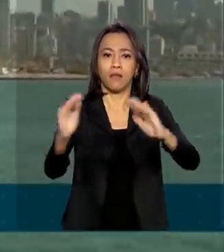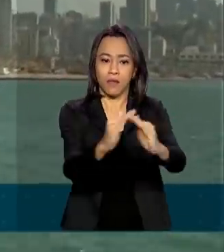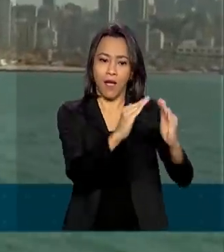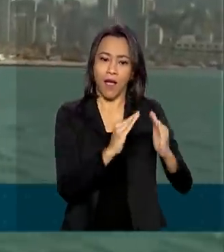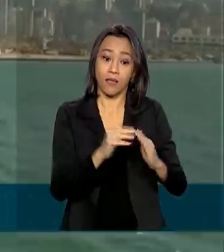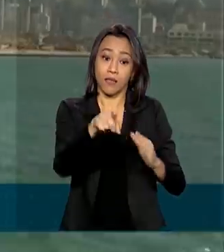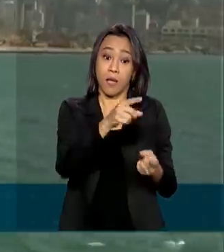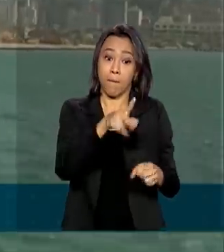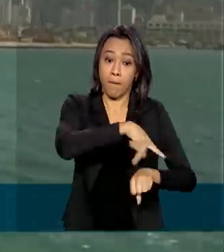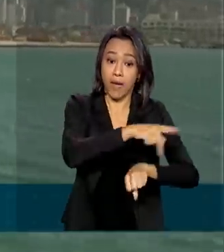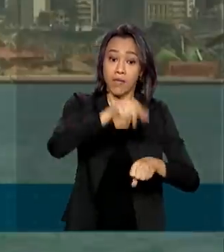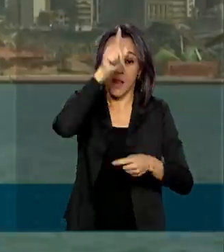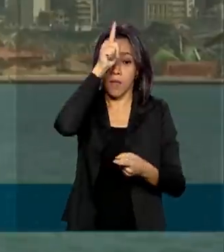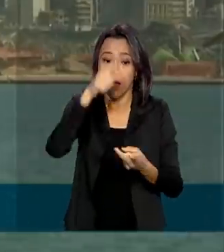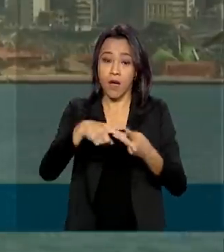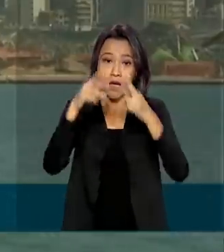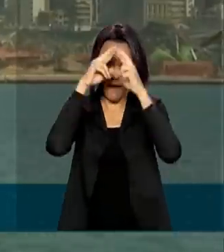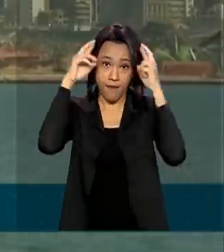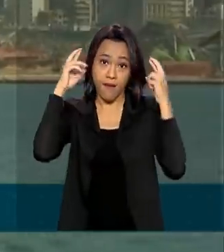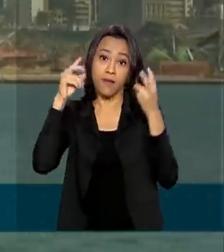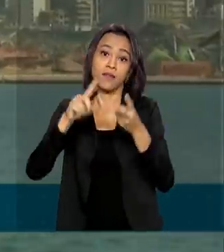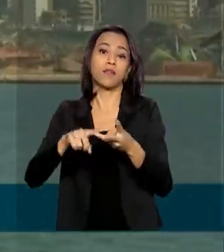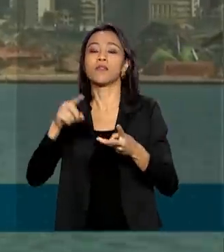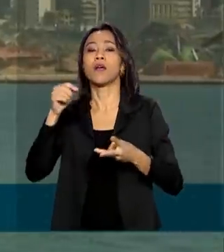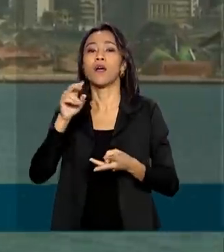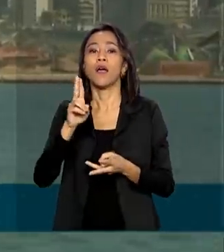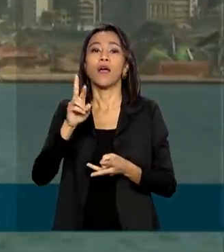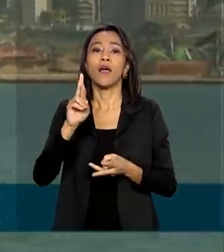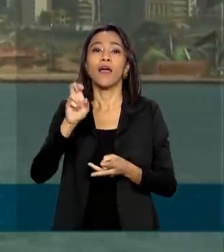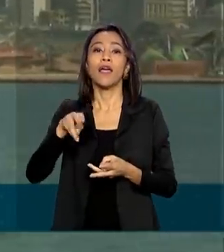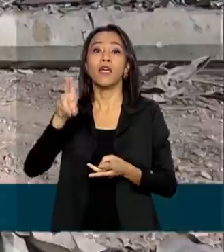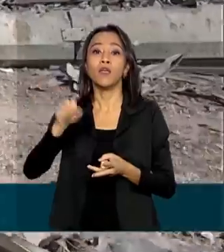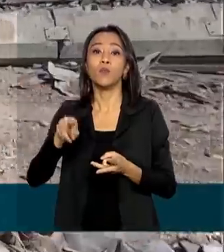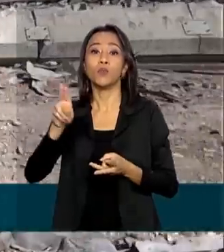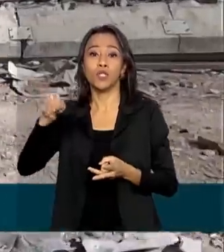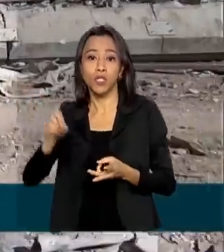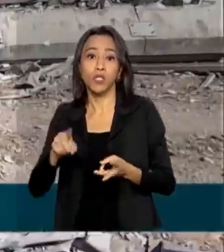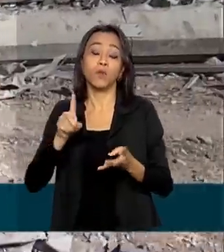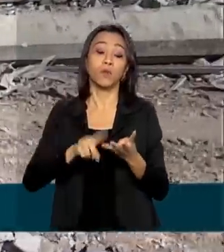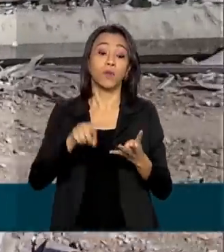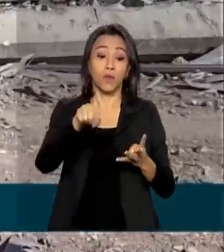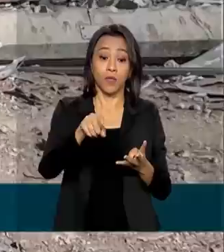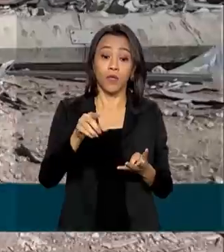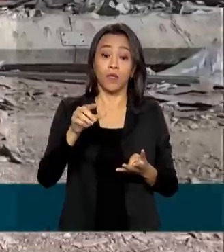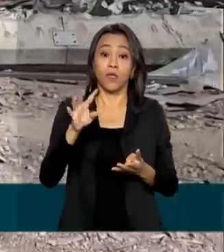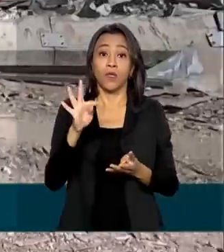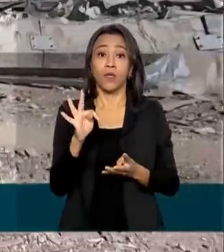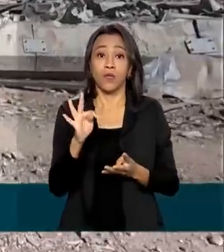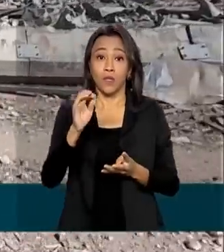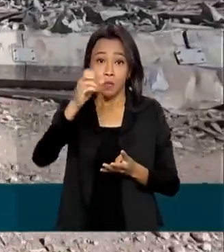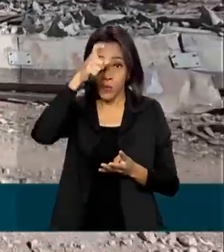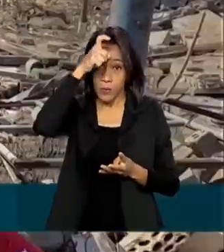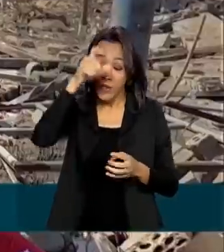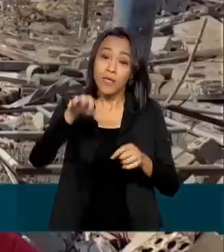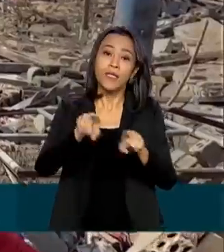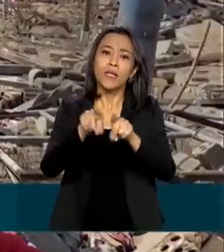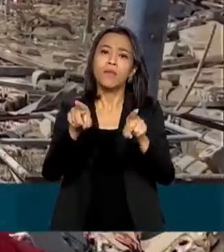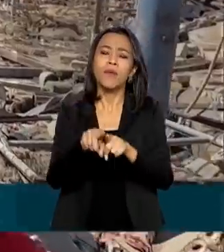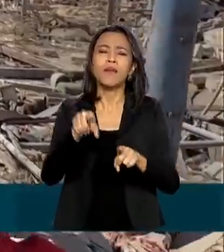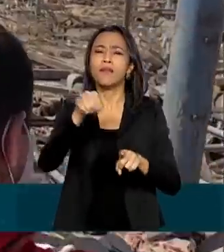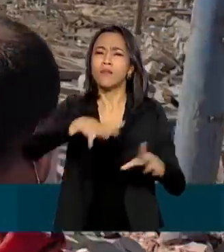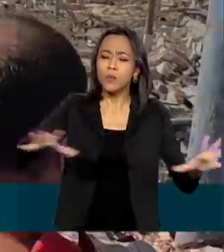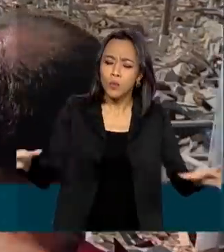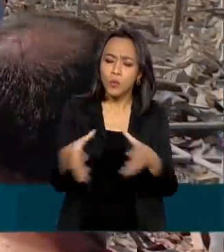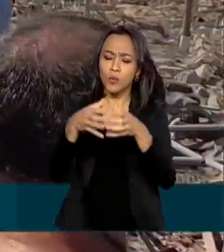como Alemanha, Grécia, Reino Unido, Turquia, Irã e Rússia se mobilizam para reconstruir o Líbano. O